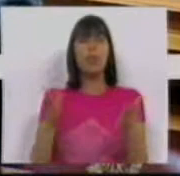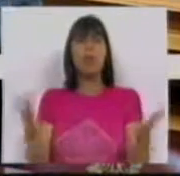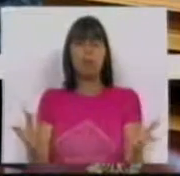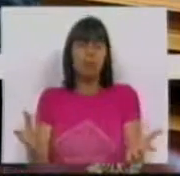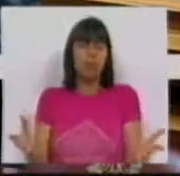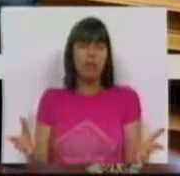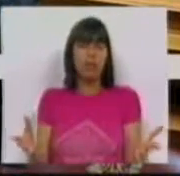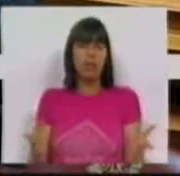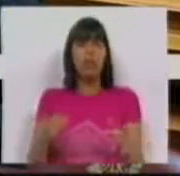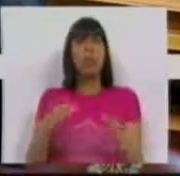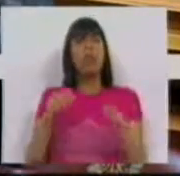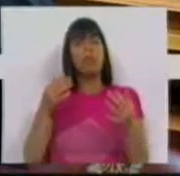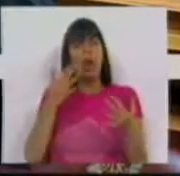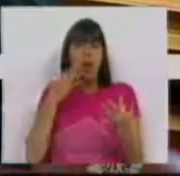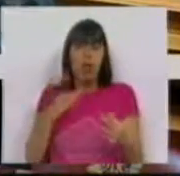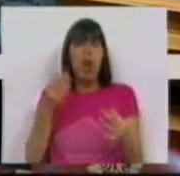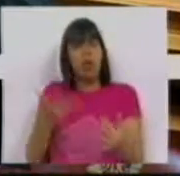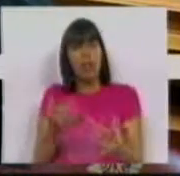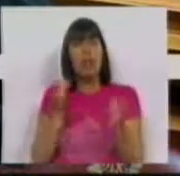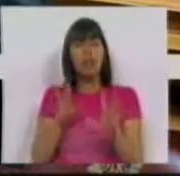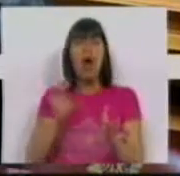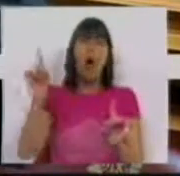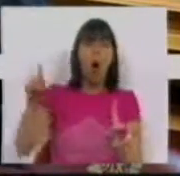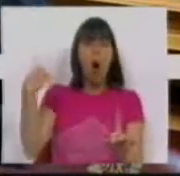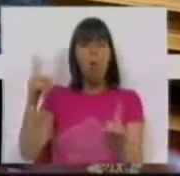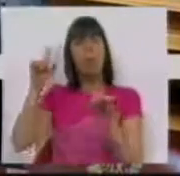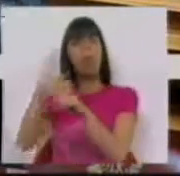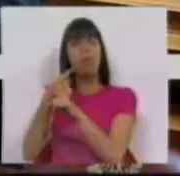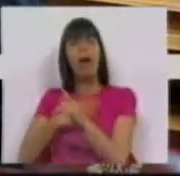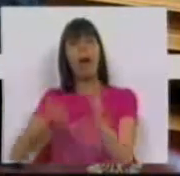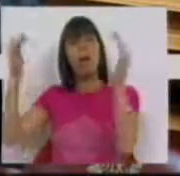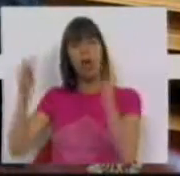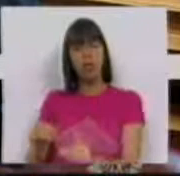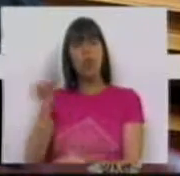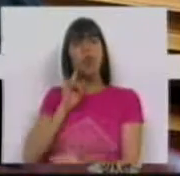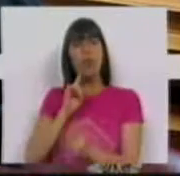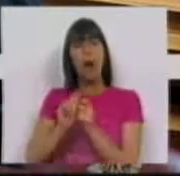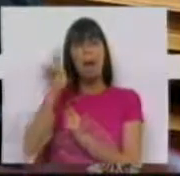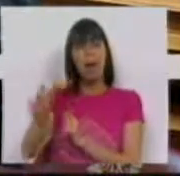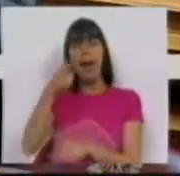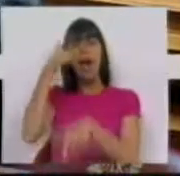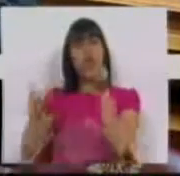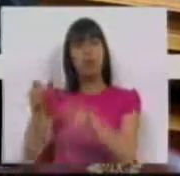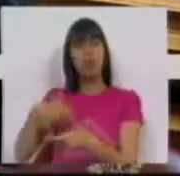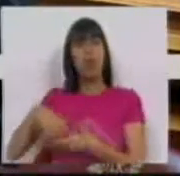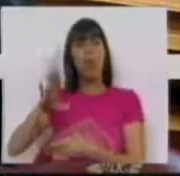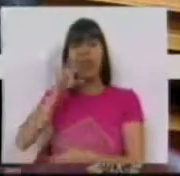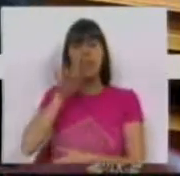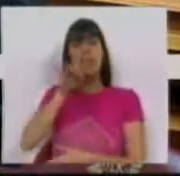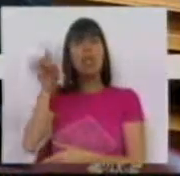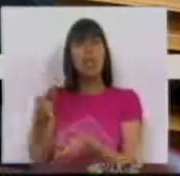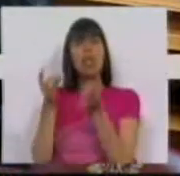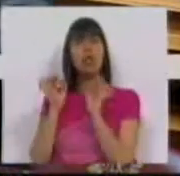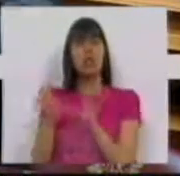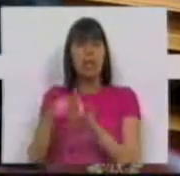lícitos, também seria desejável reduzir os montantes a atribuir aos trabalhadores no caso